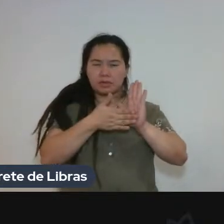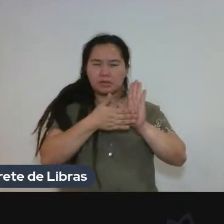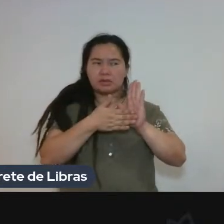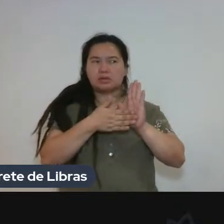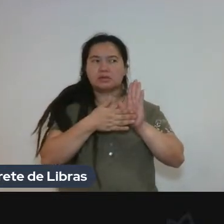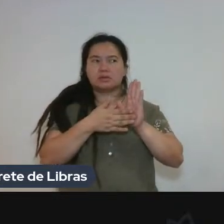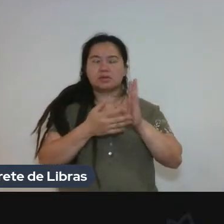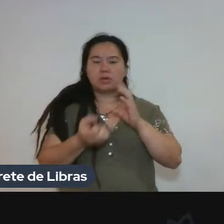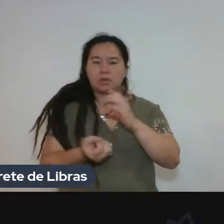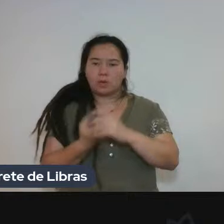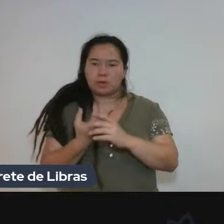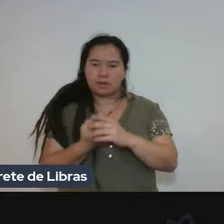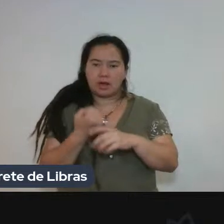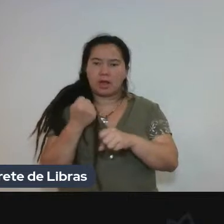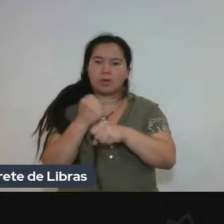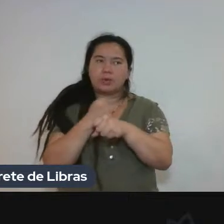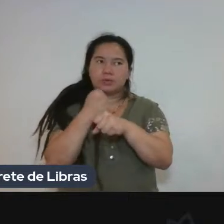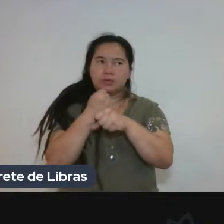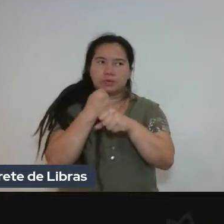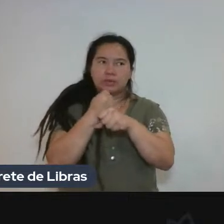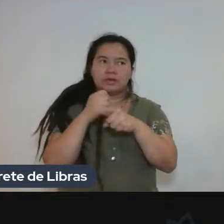depois de um produto.